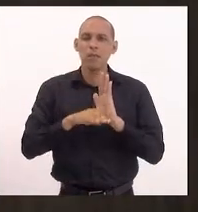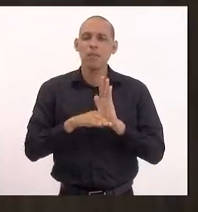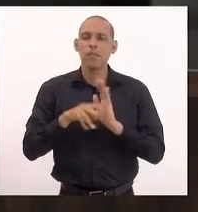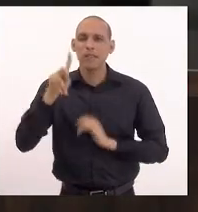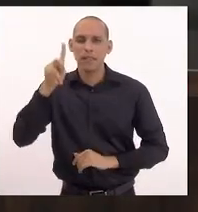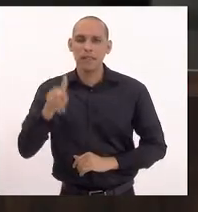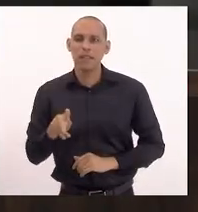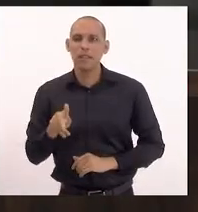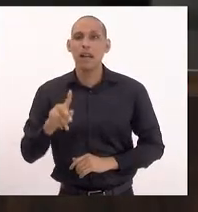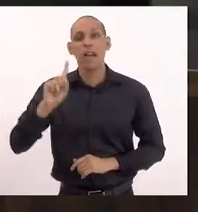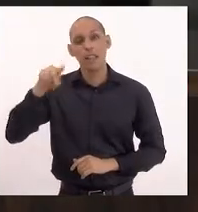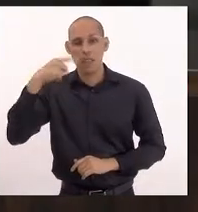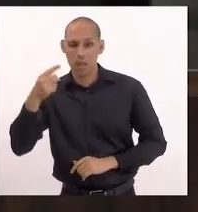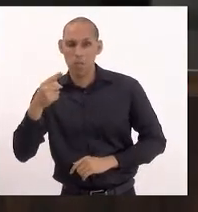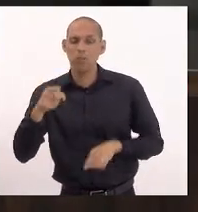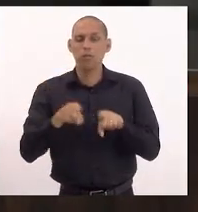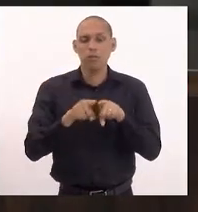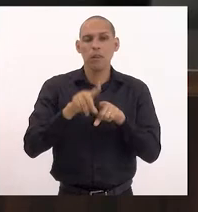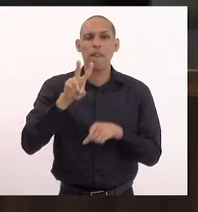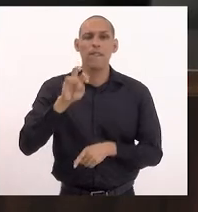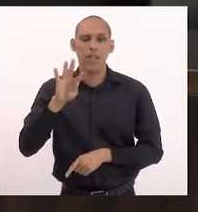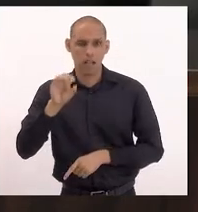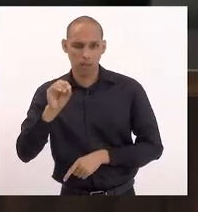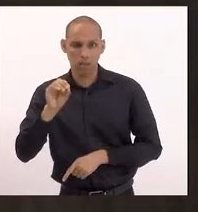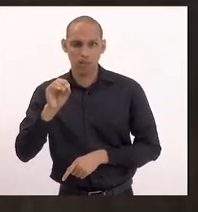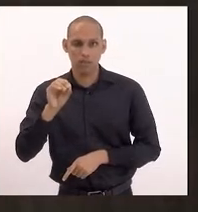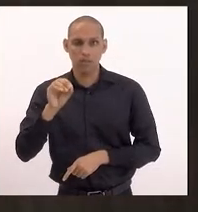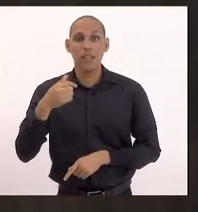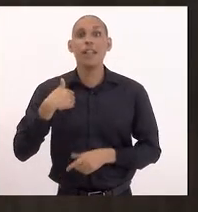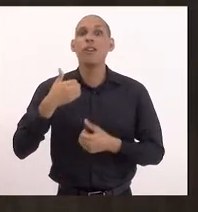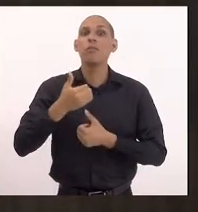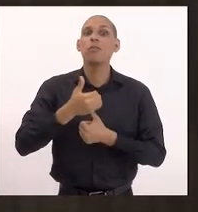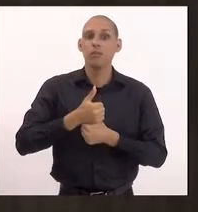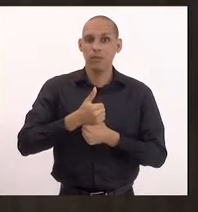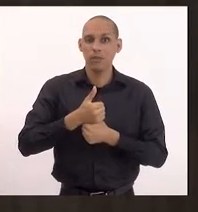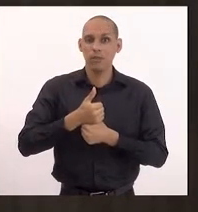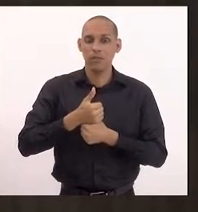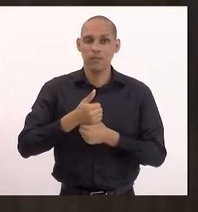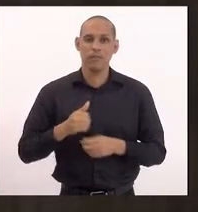E na próxima semana nós vamos enfrentar os vetos, tá, deputado Luiz? Eu sou substituto.